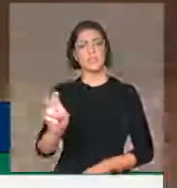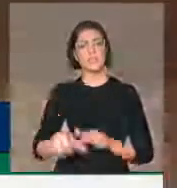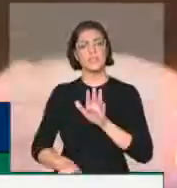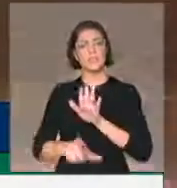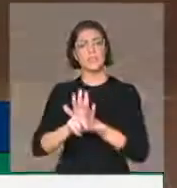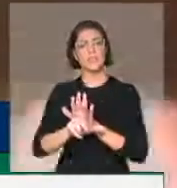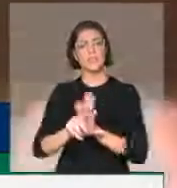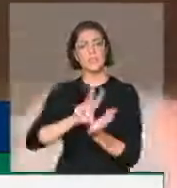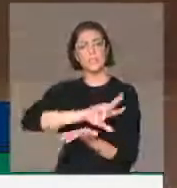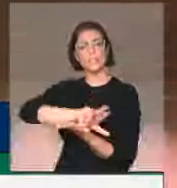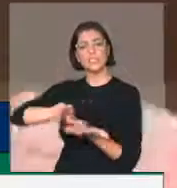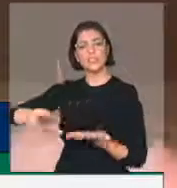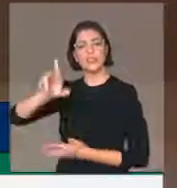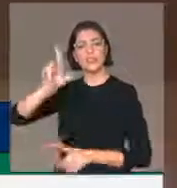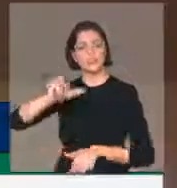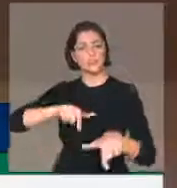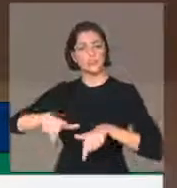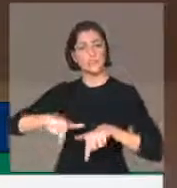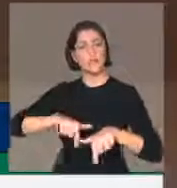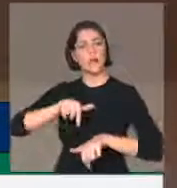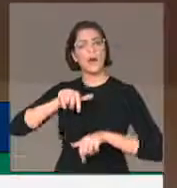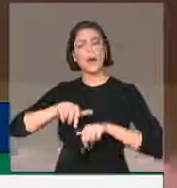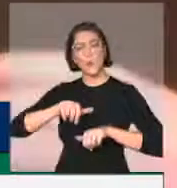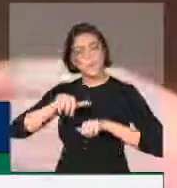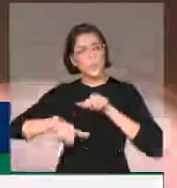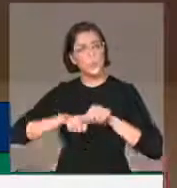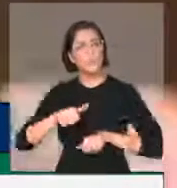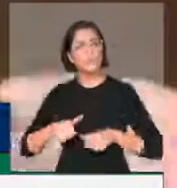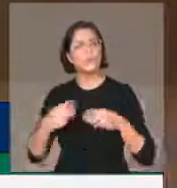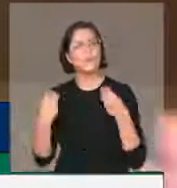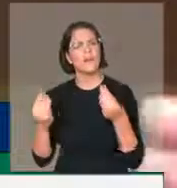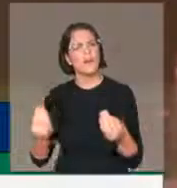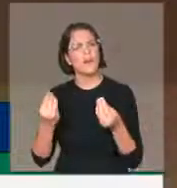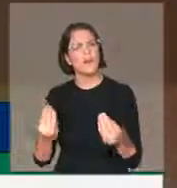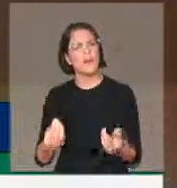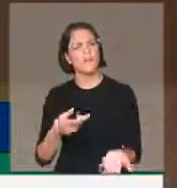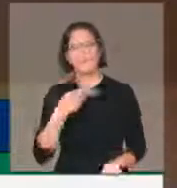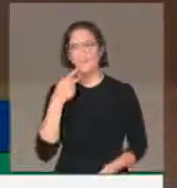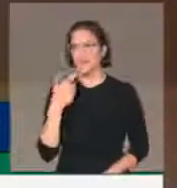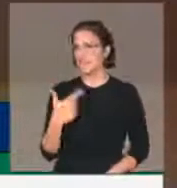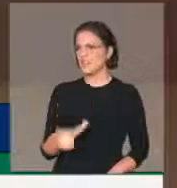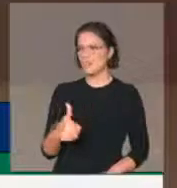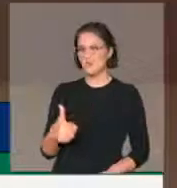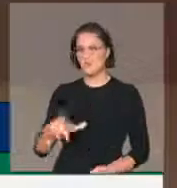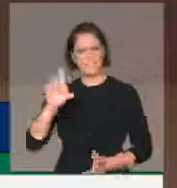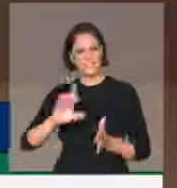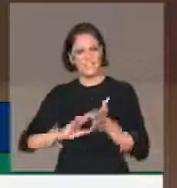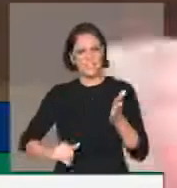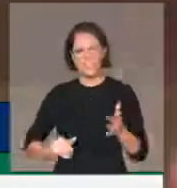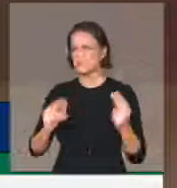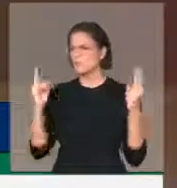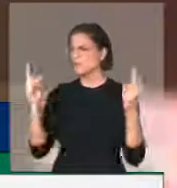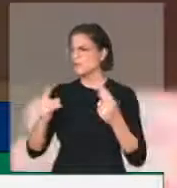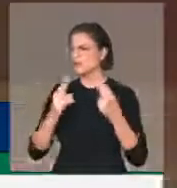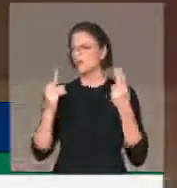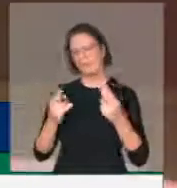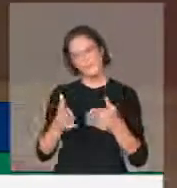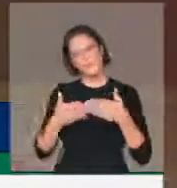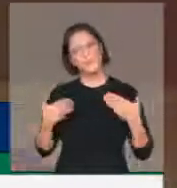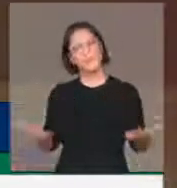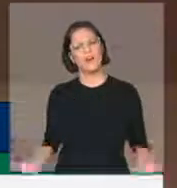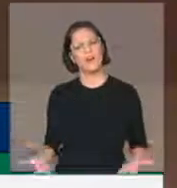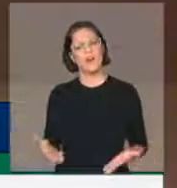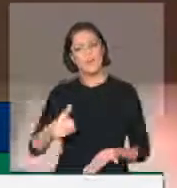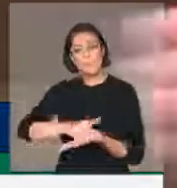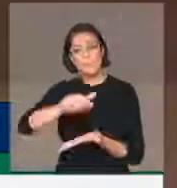trabalhistas diferentes estão sendo afetadas. Como é possível alguém dizer que não tem direito de ser retirado? Pelo amor de Deus, só a multa do